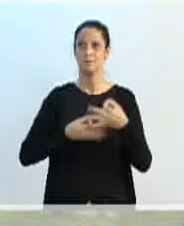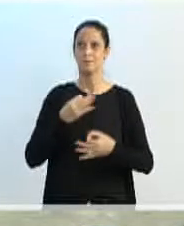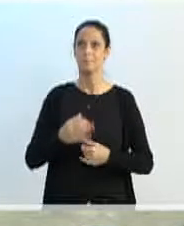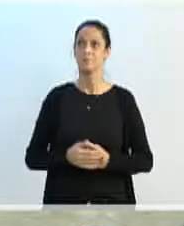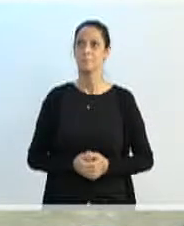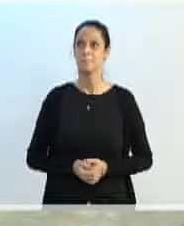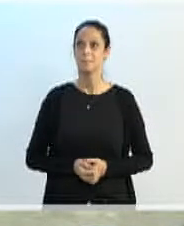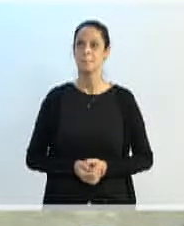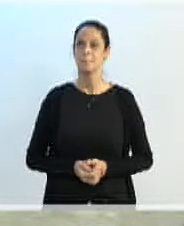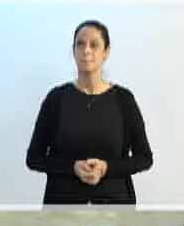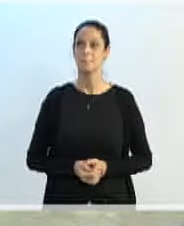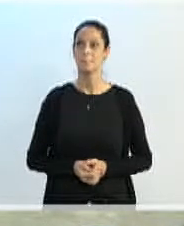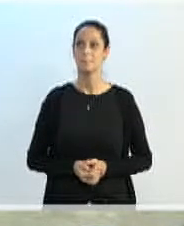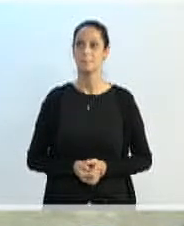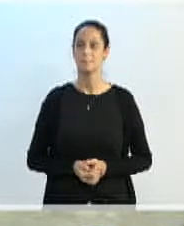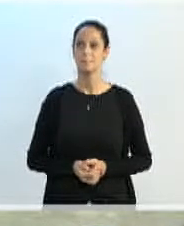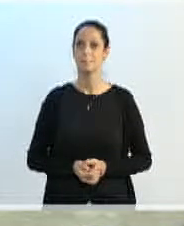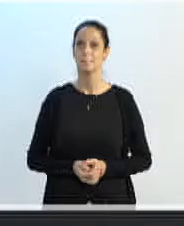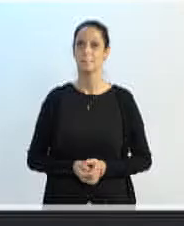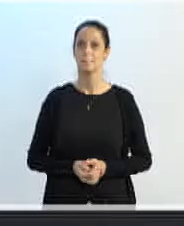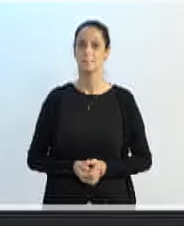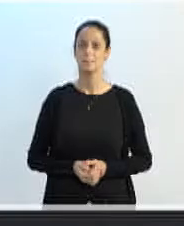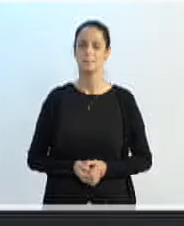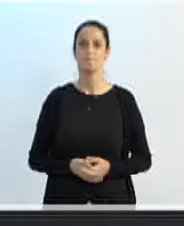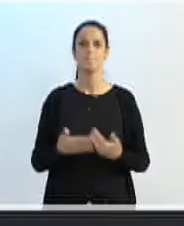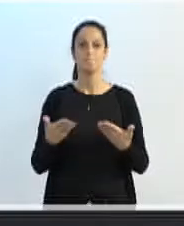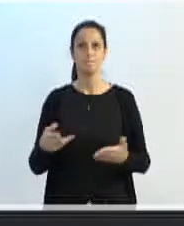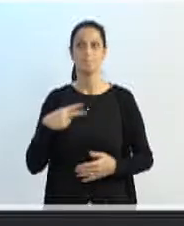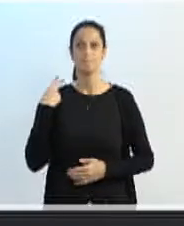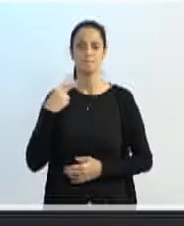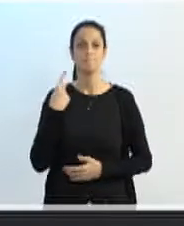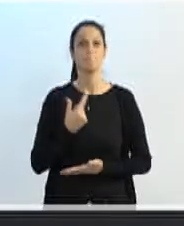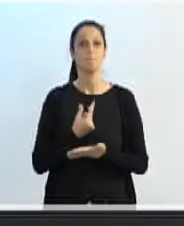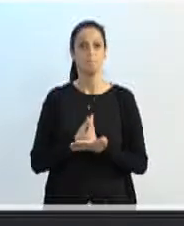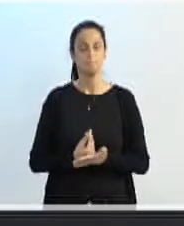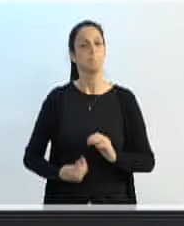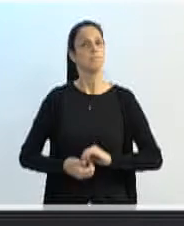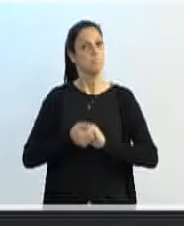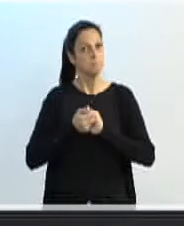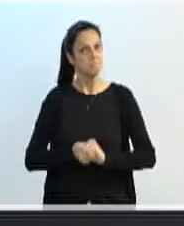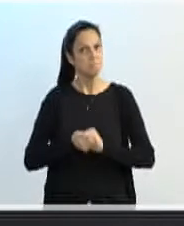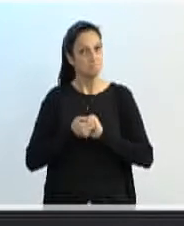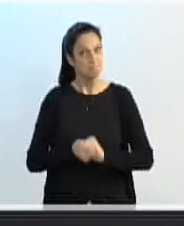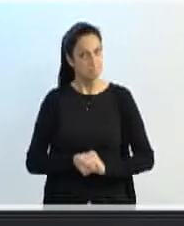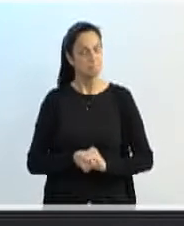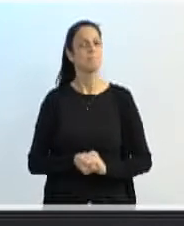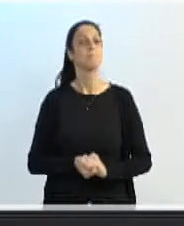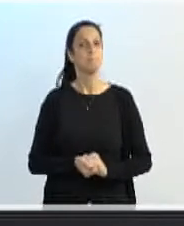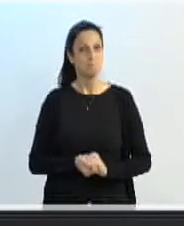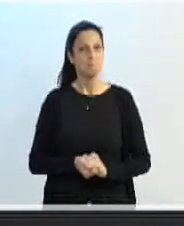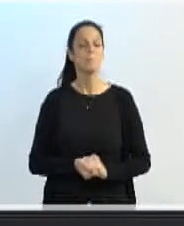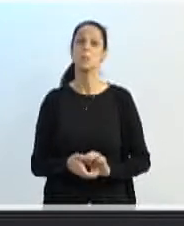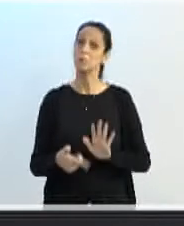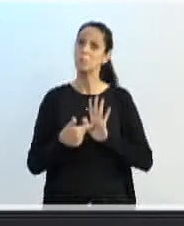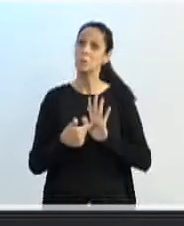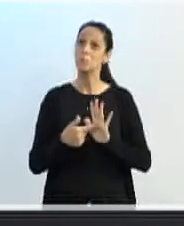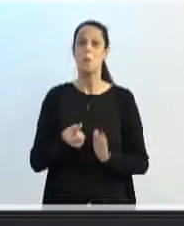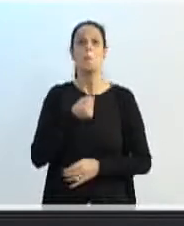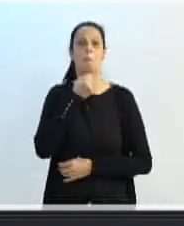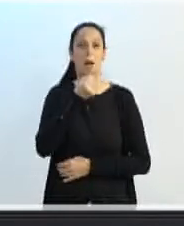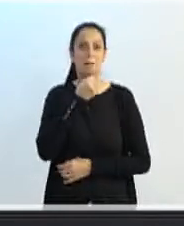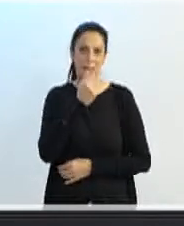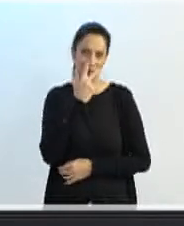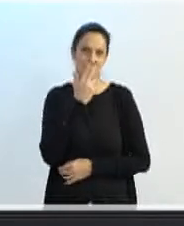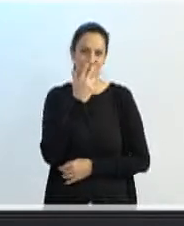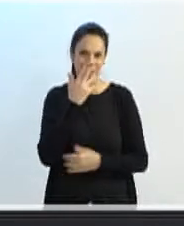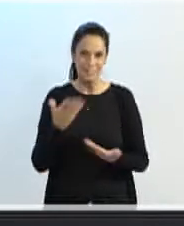Contralização do orador, a parte concedida do vereador Adriano. Vereador Cristiano, quero cumprimentá-lo pela matéria. É a matéria que a V. Exª fez